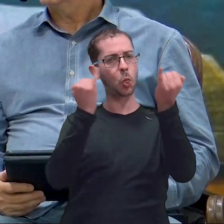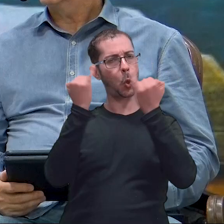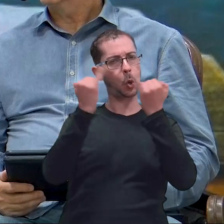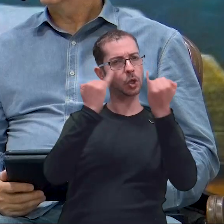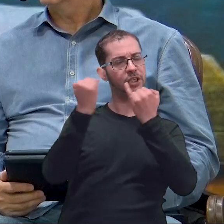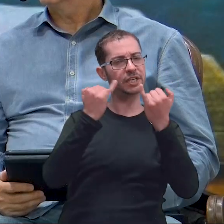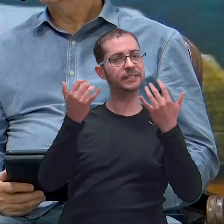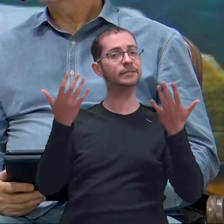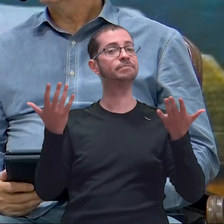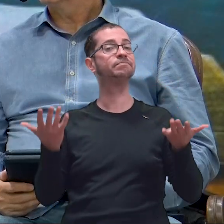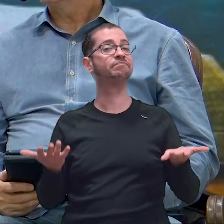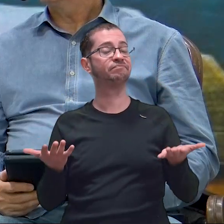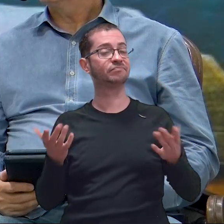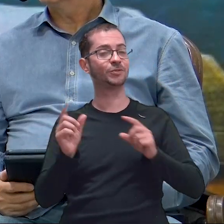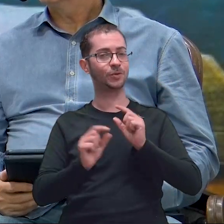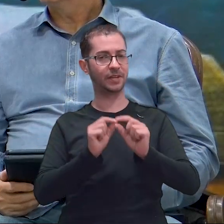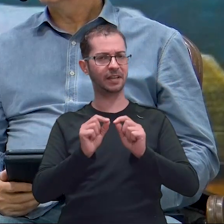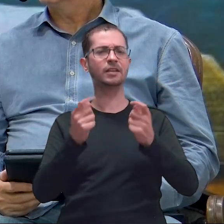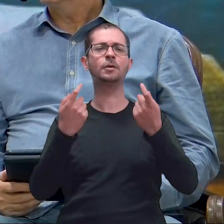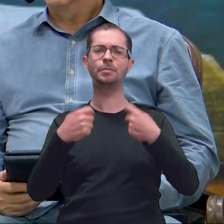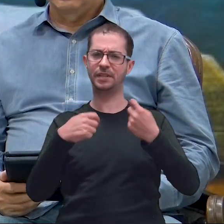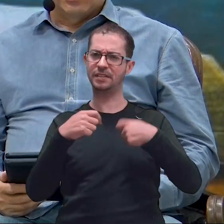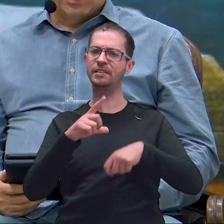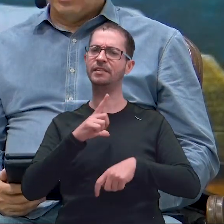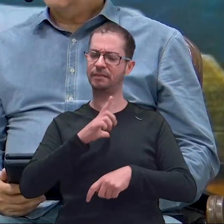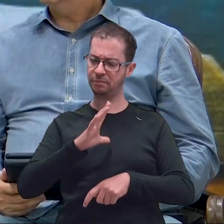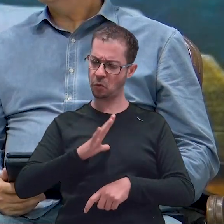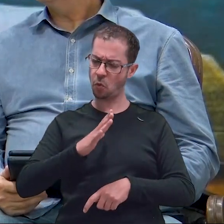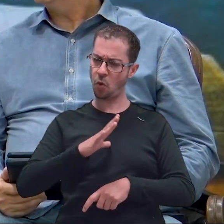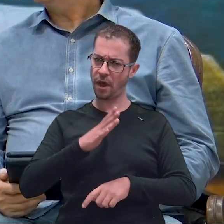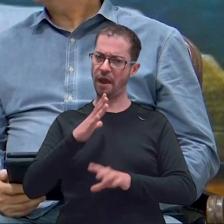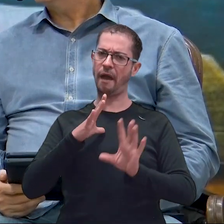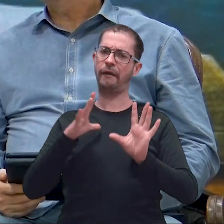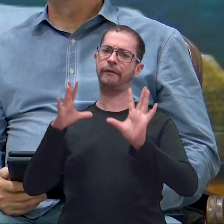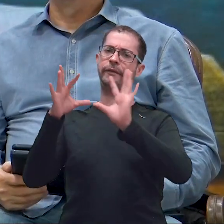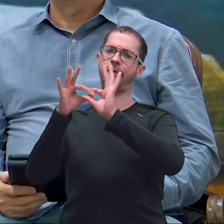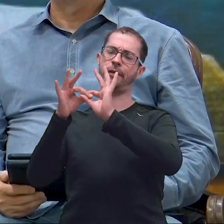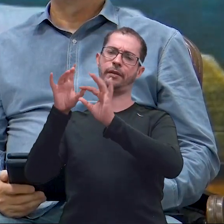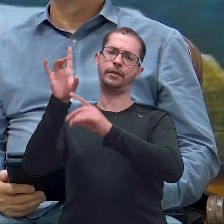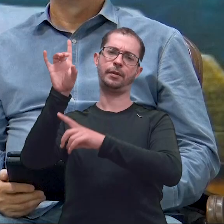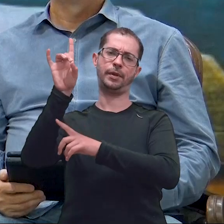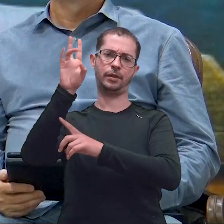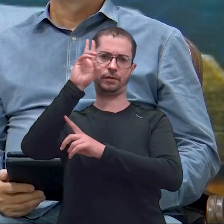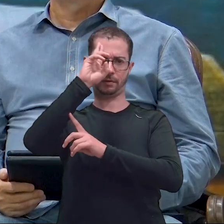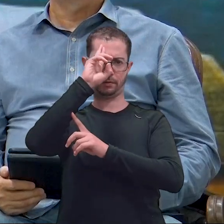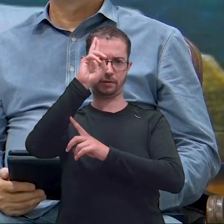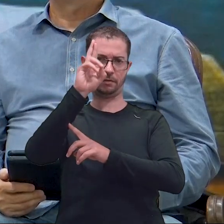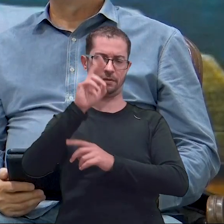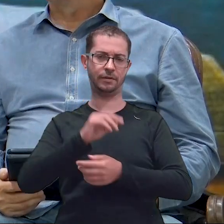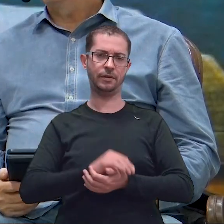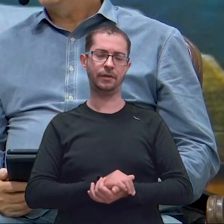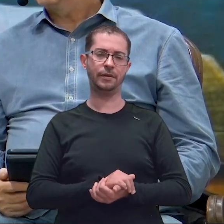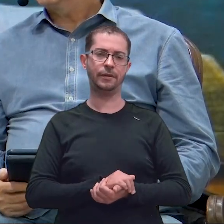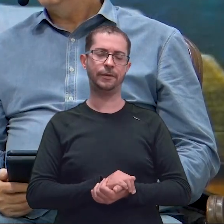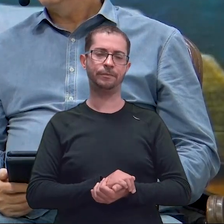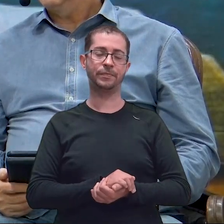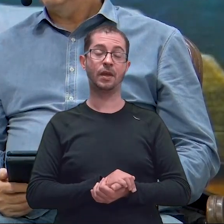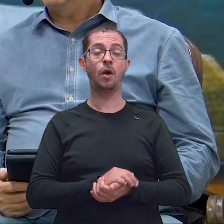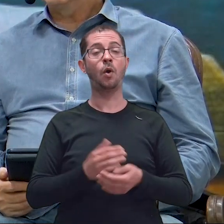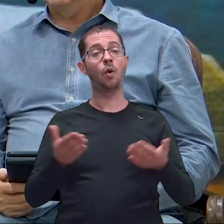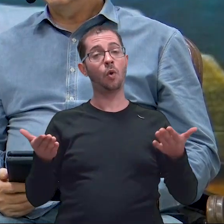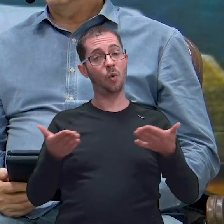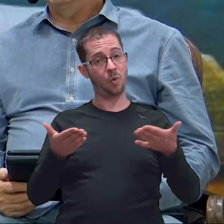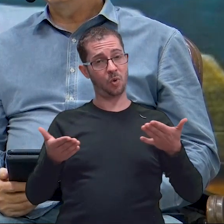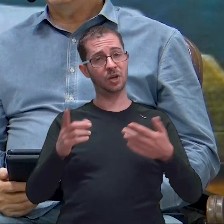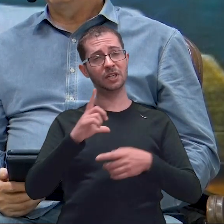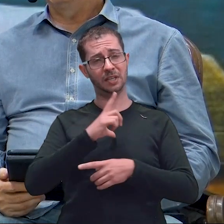invista tempo, meu irmão, nesse relacionamento com o Senhor. É, uma coisa que a gente ouve bastante, a questão da depressão e tal,